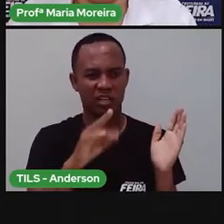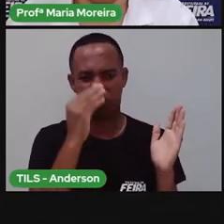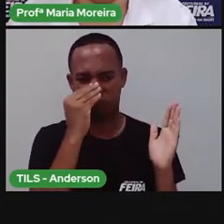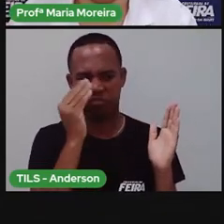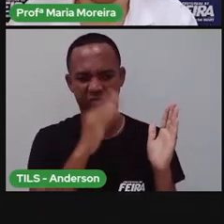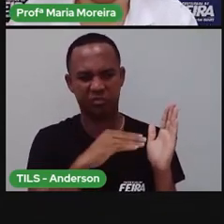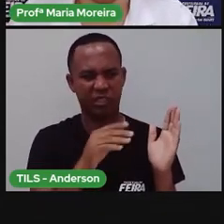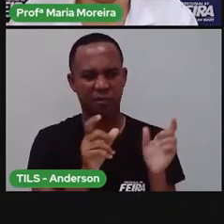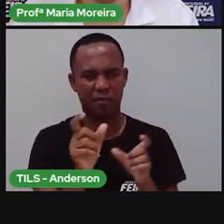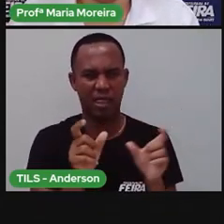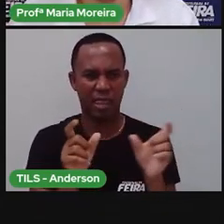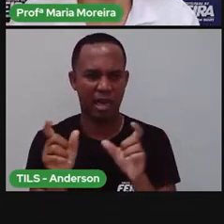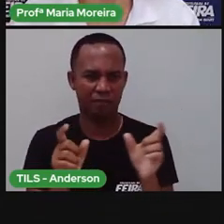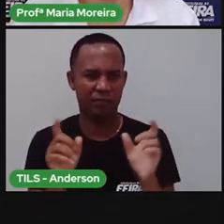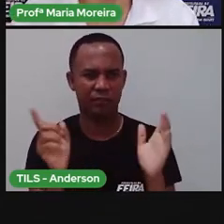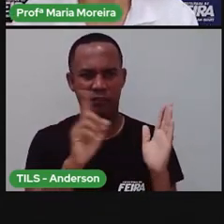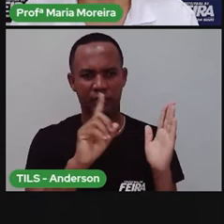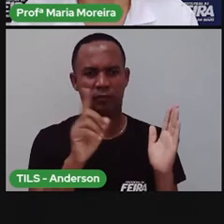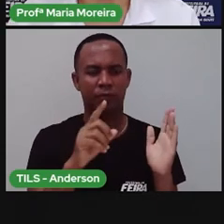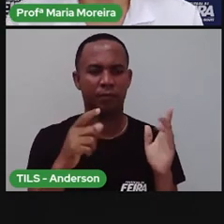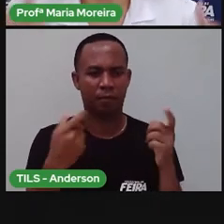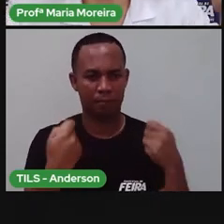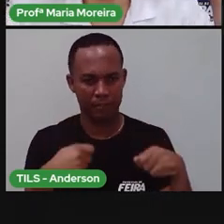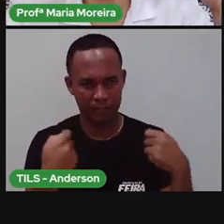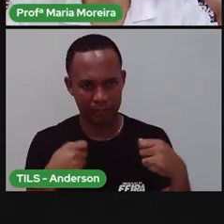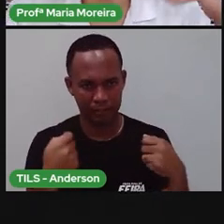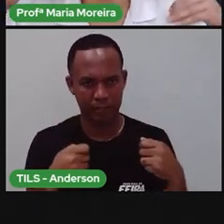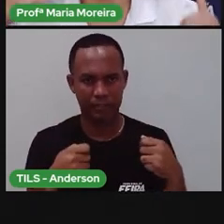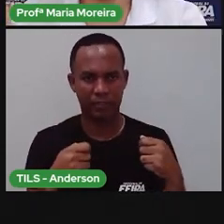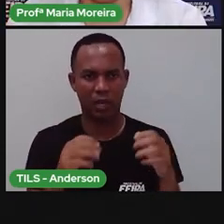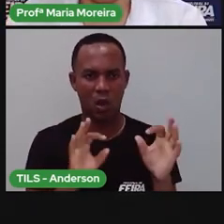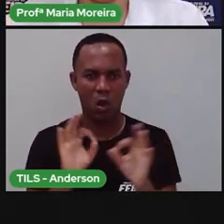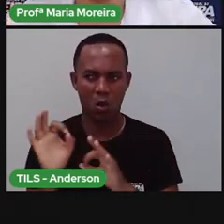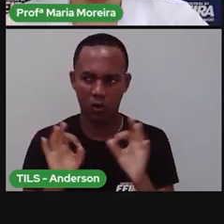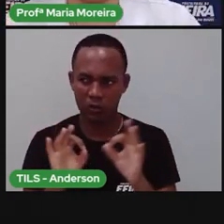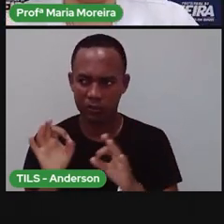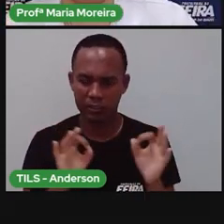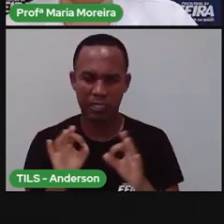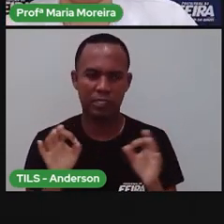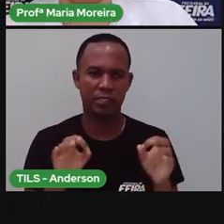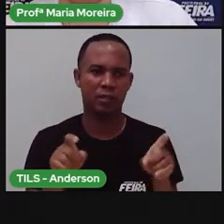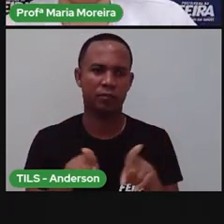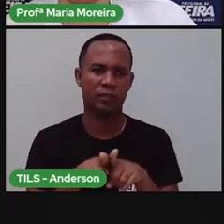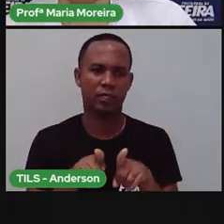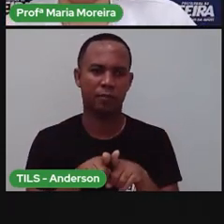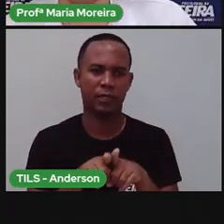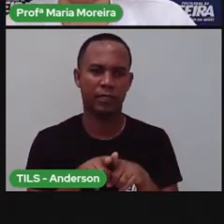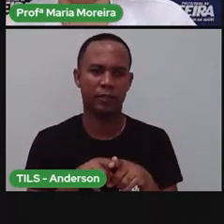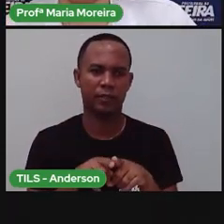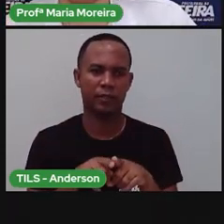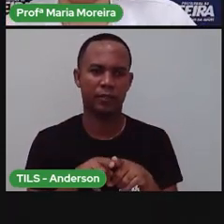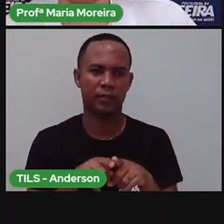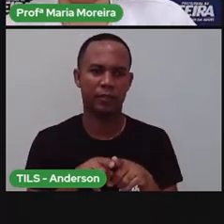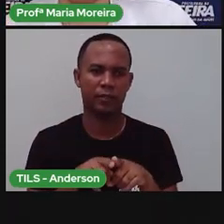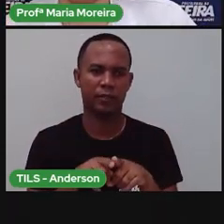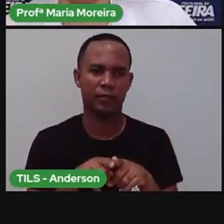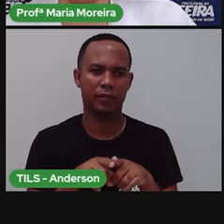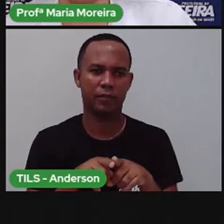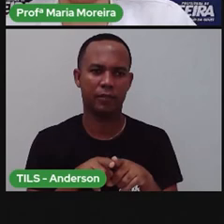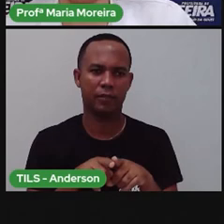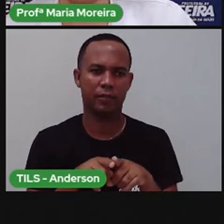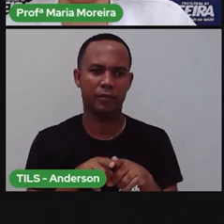colocar as palavras ali. E eu também preciso do quê? De uma organização. Então, construir um poema é um